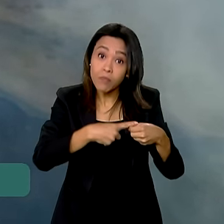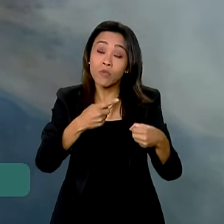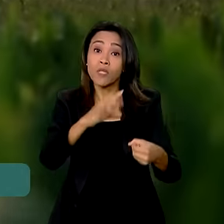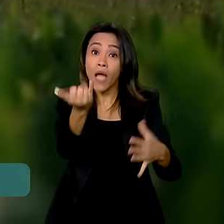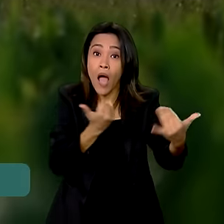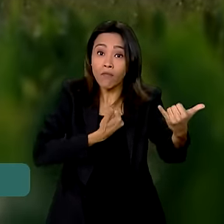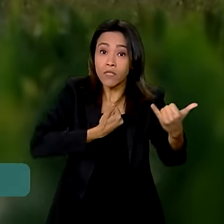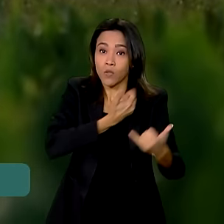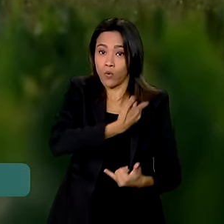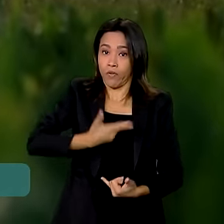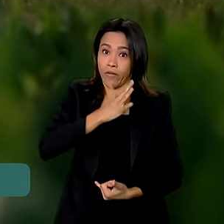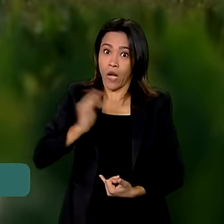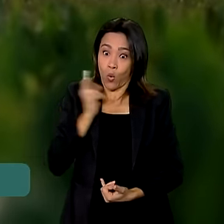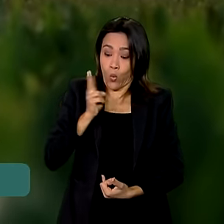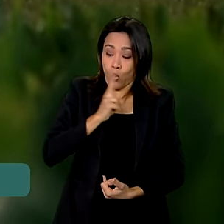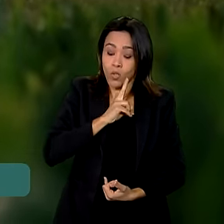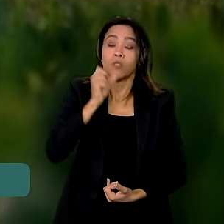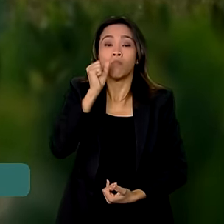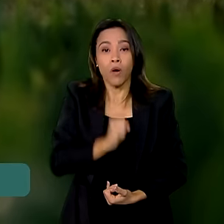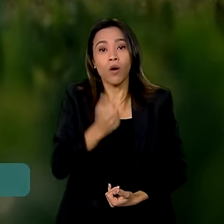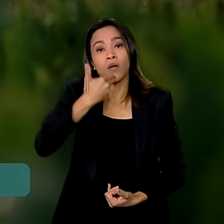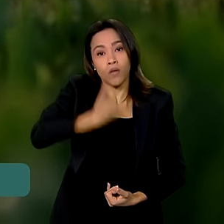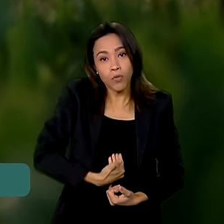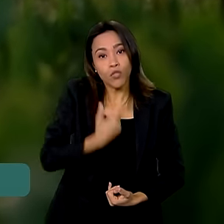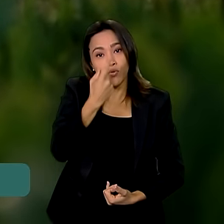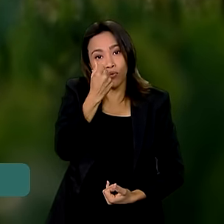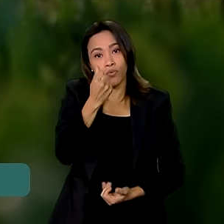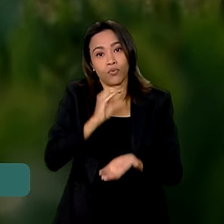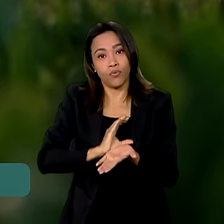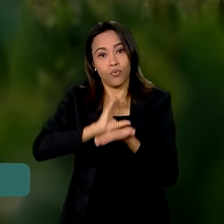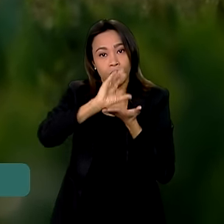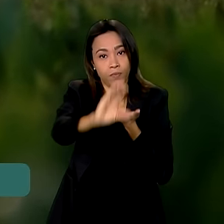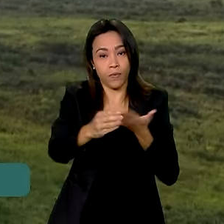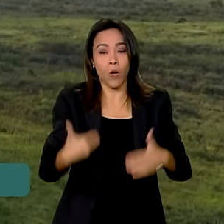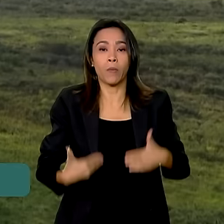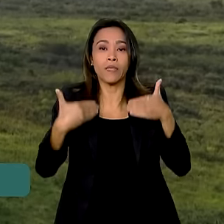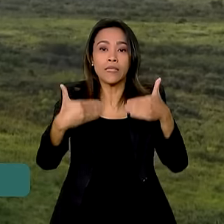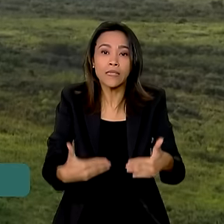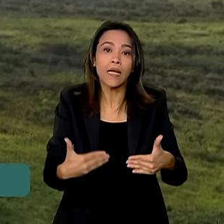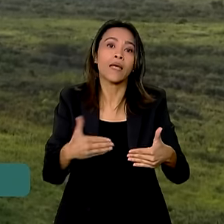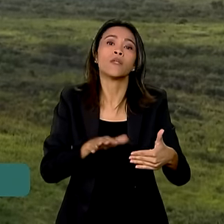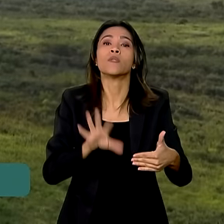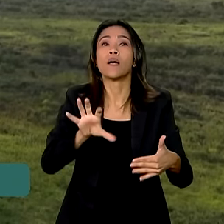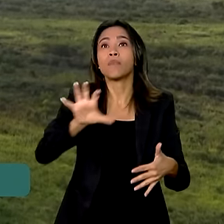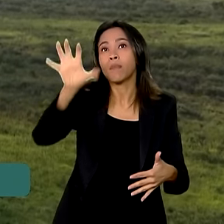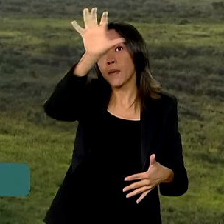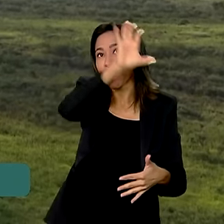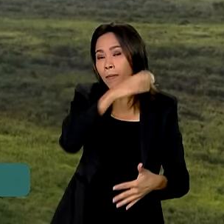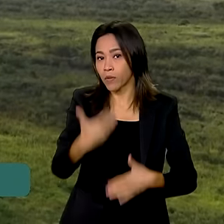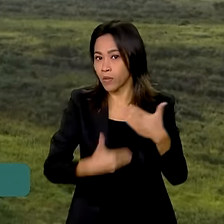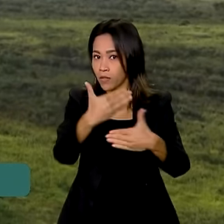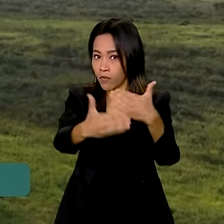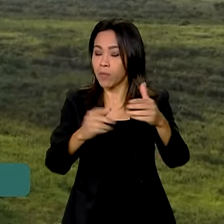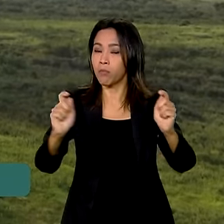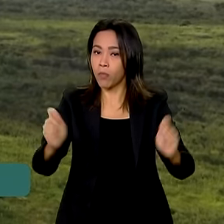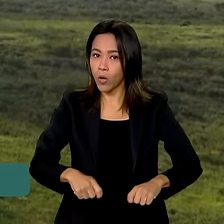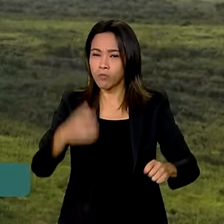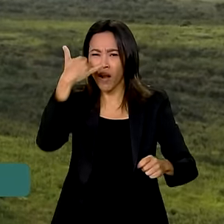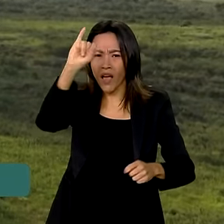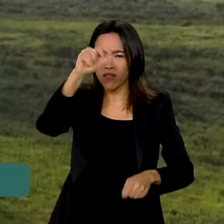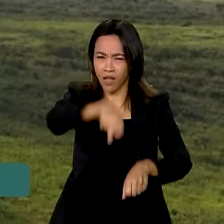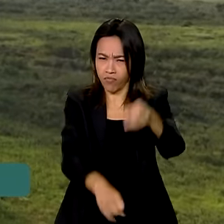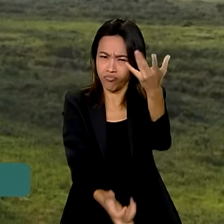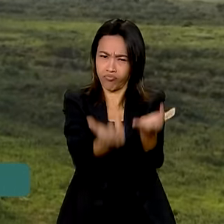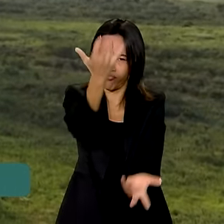emergência podem solicitar recursos ao Ministério da Integração e do Desenvolvimento Regional para combater os